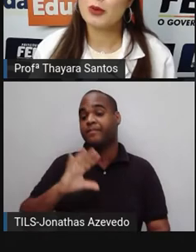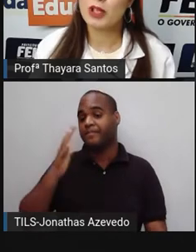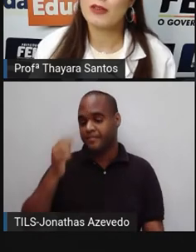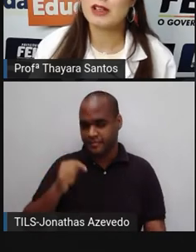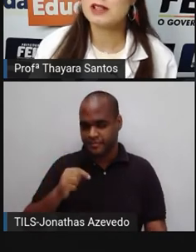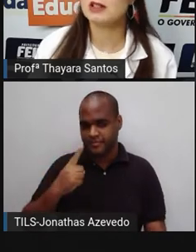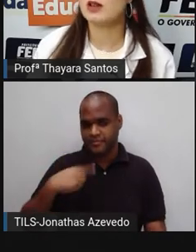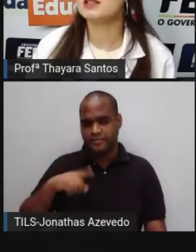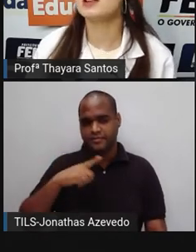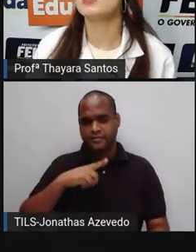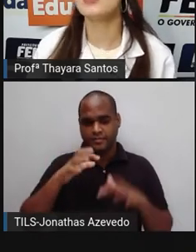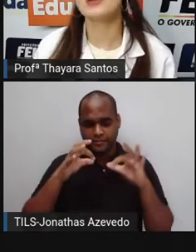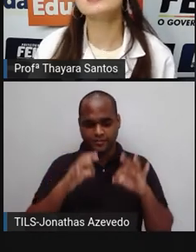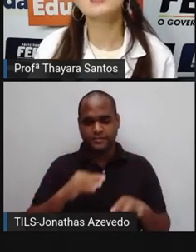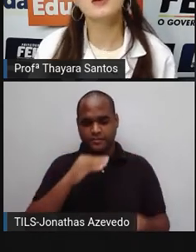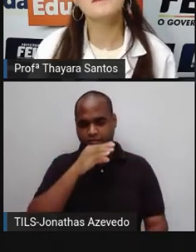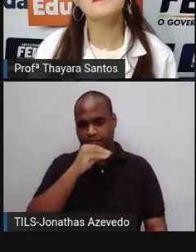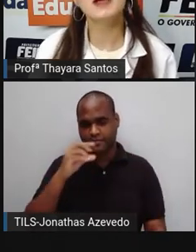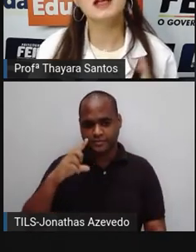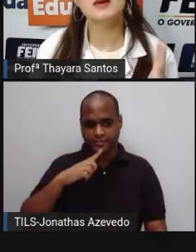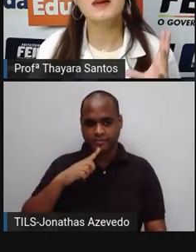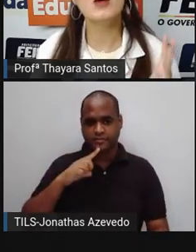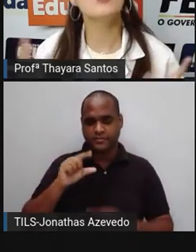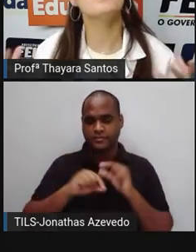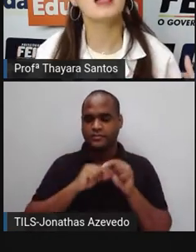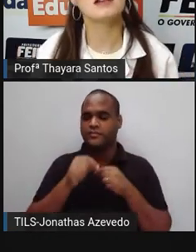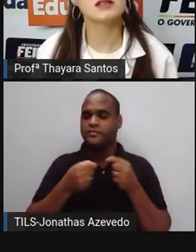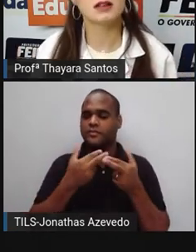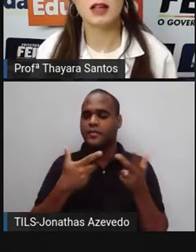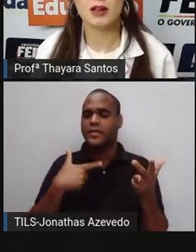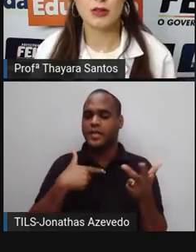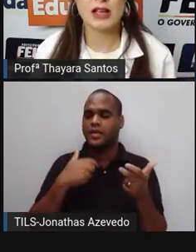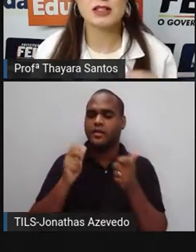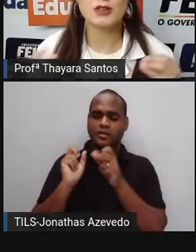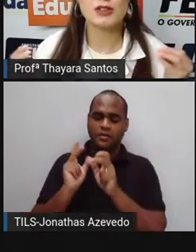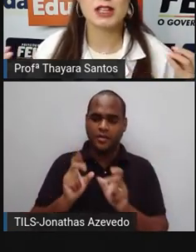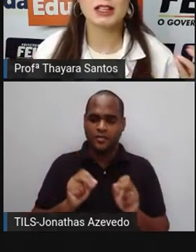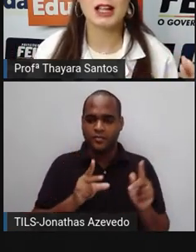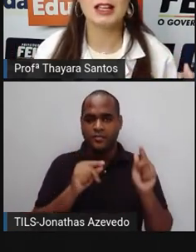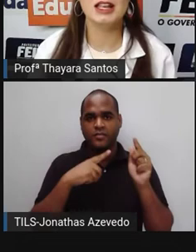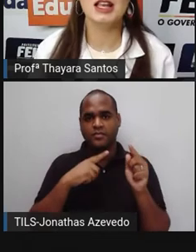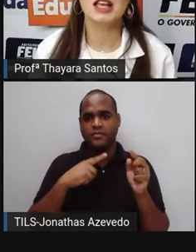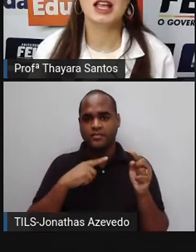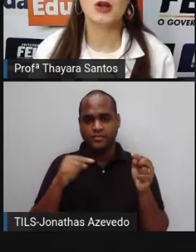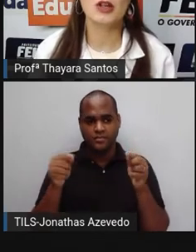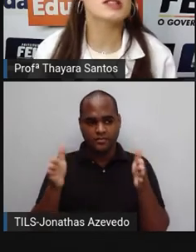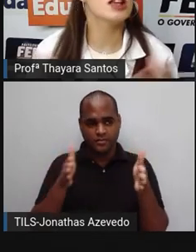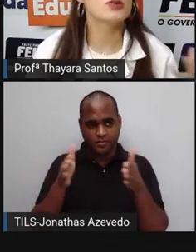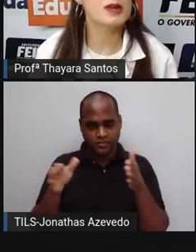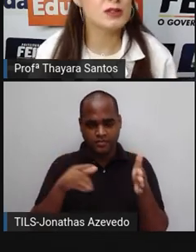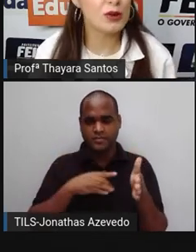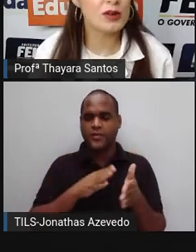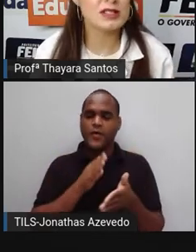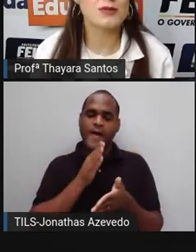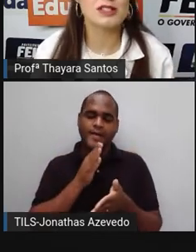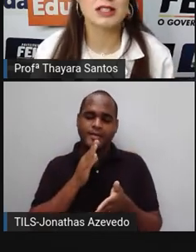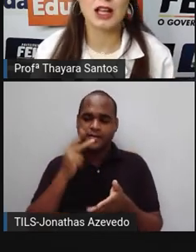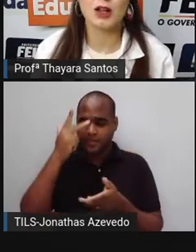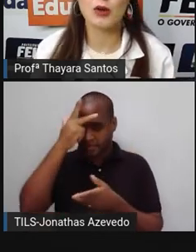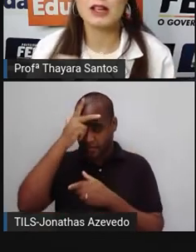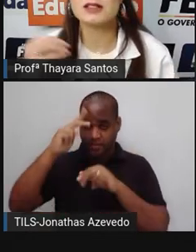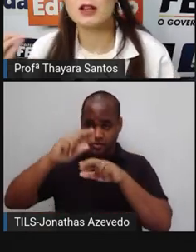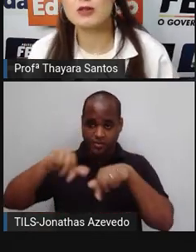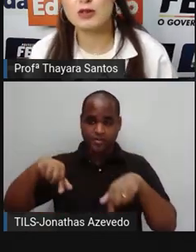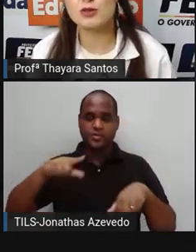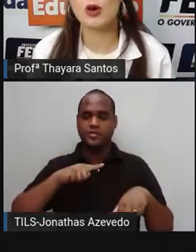Justamente porque a fase da adolescência é uma fase bem complexa, né? A fase que você está ali conhecendo pessoas, que você